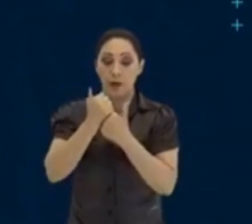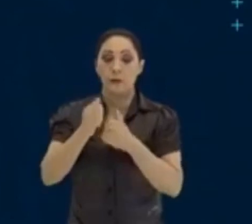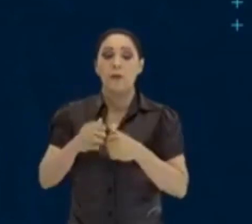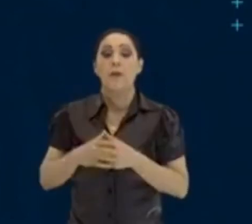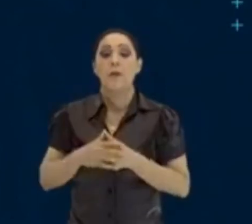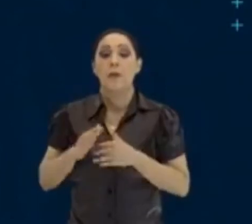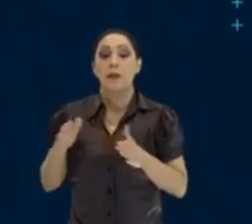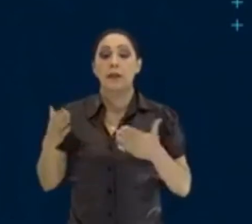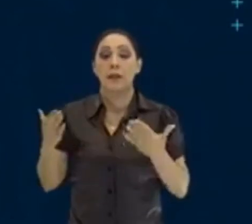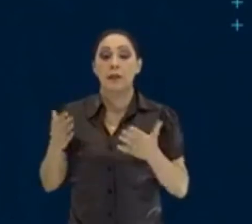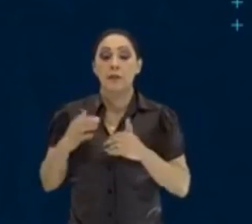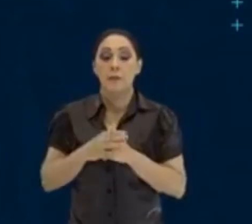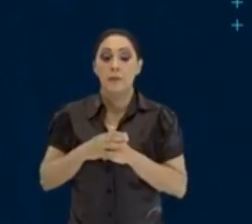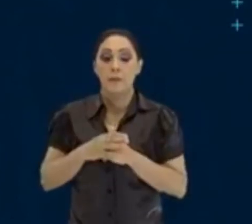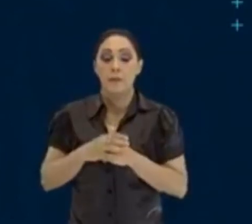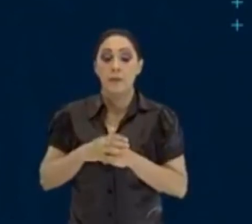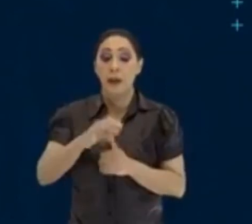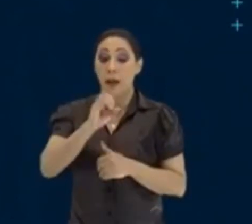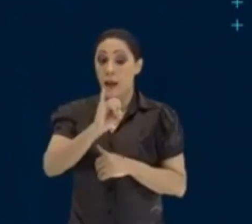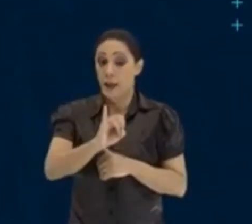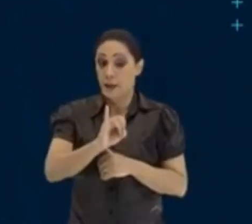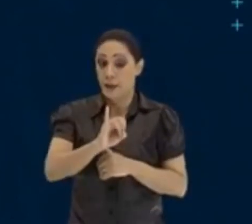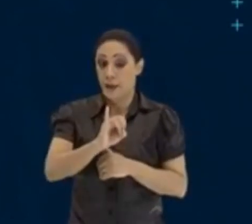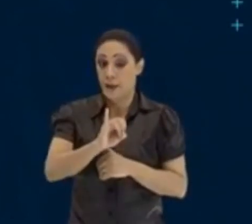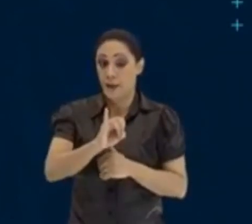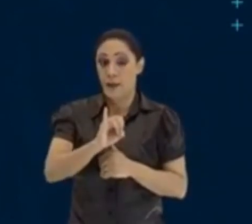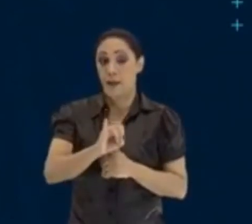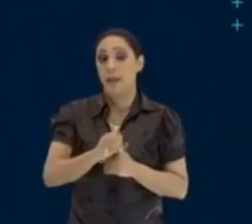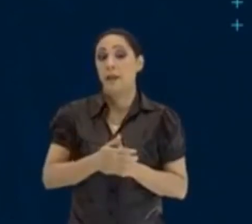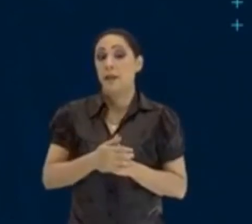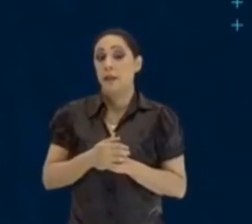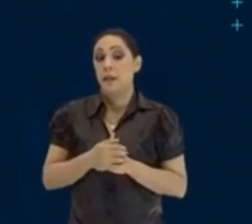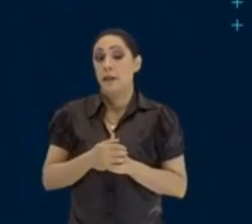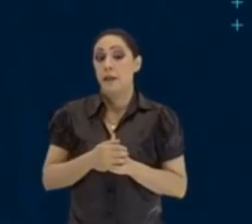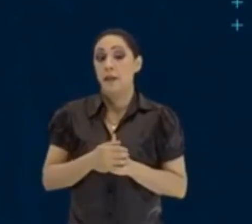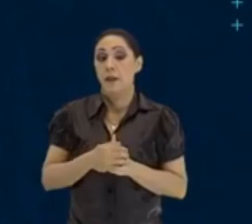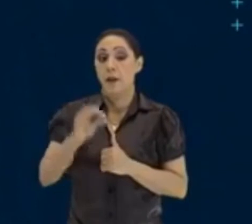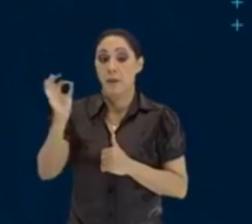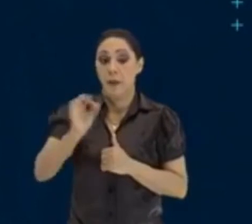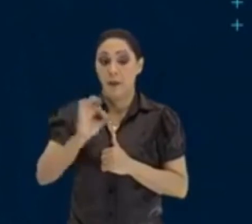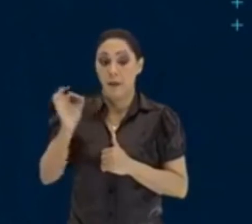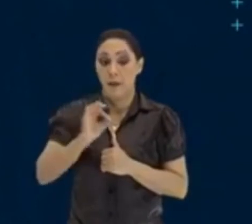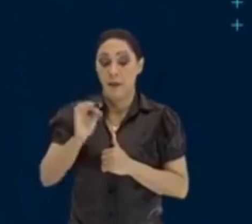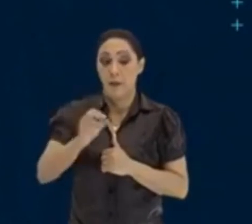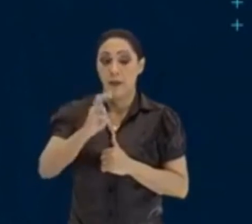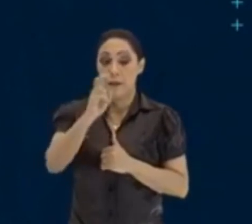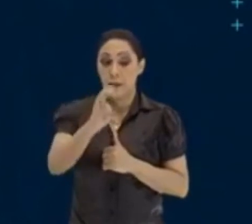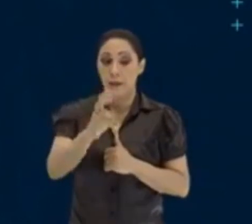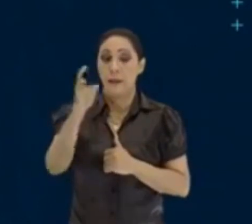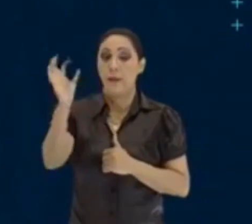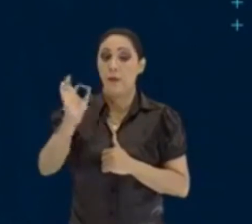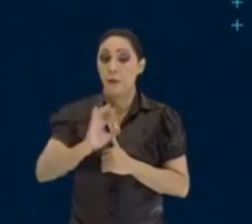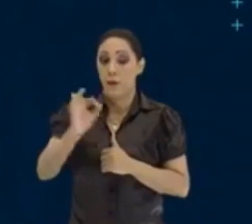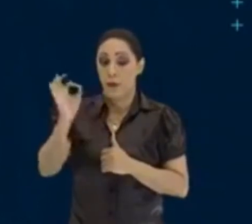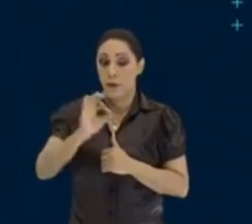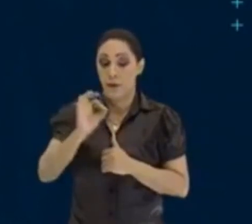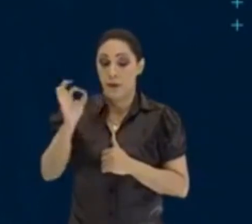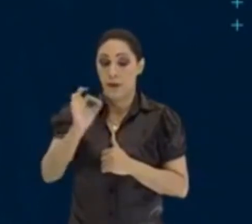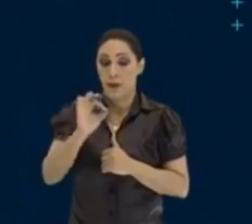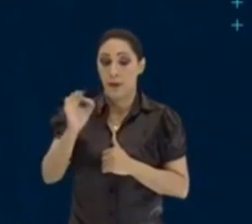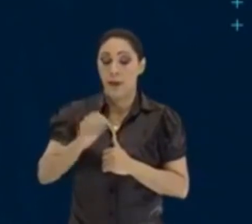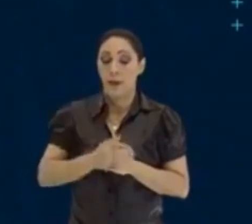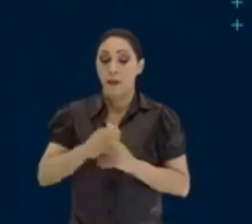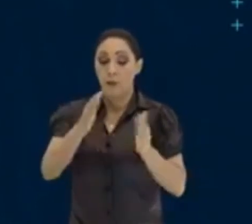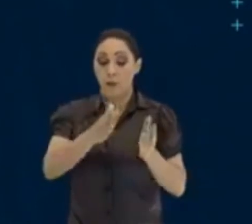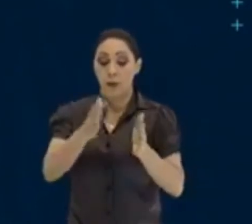E aí, a taxa, a taxa que está em taxa percentual, 5% ao